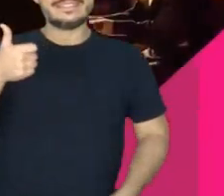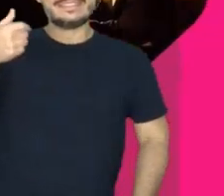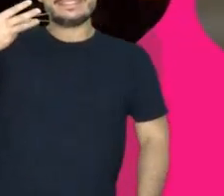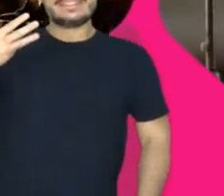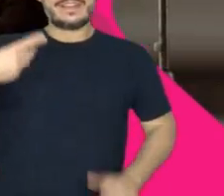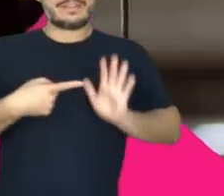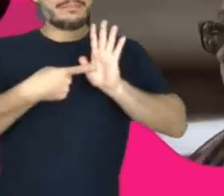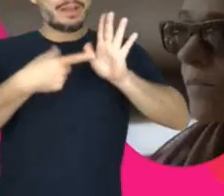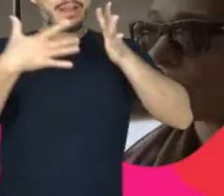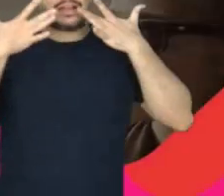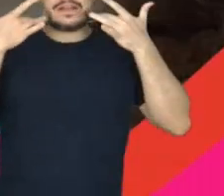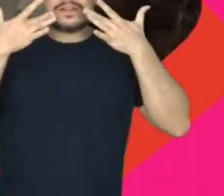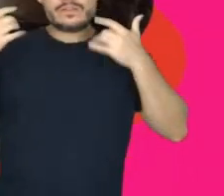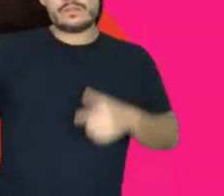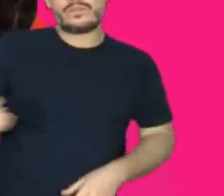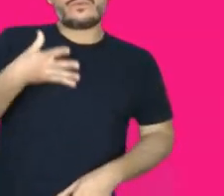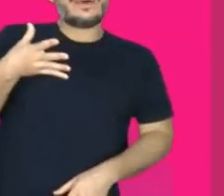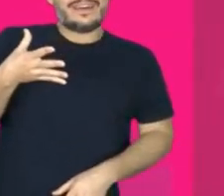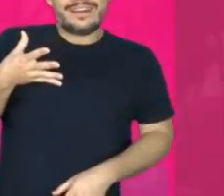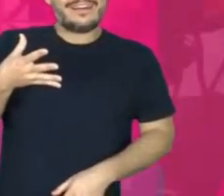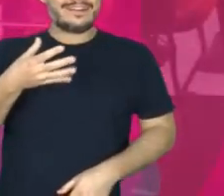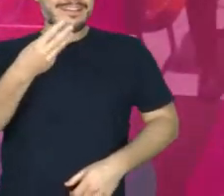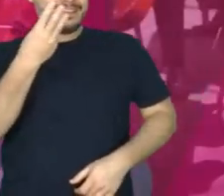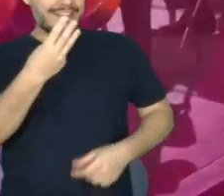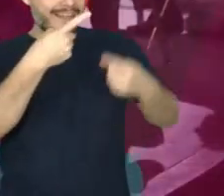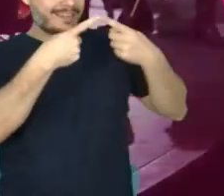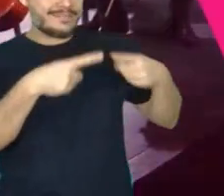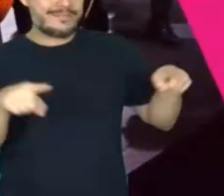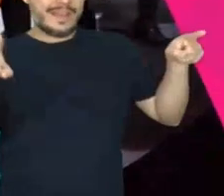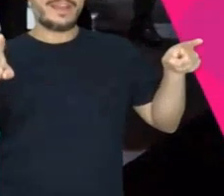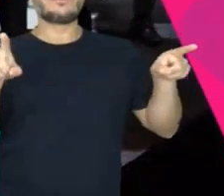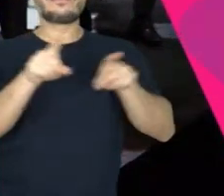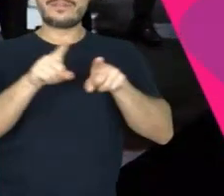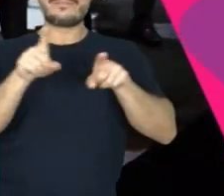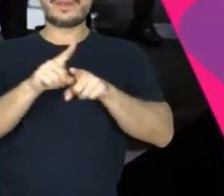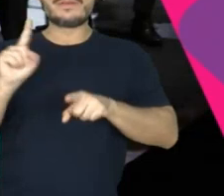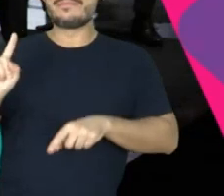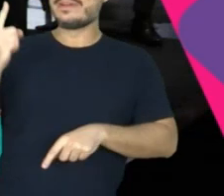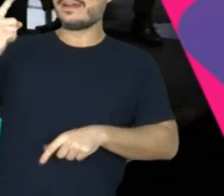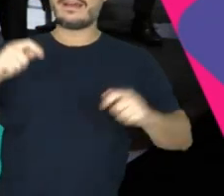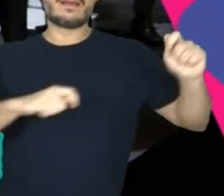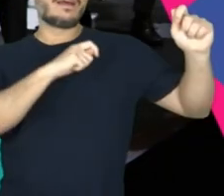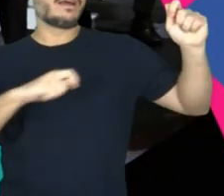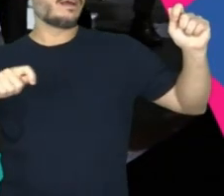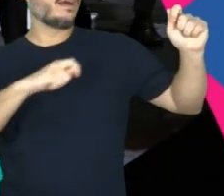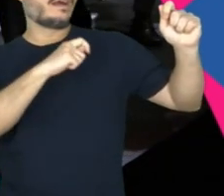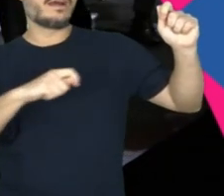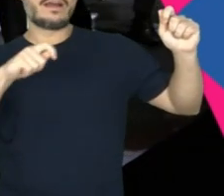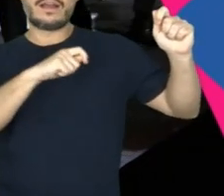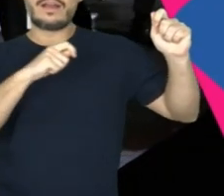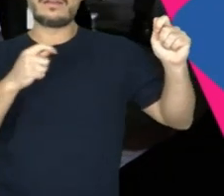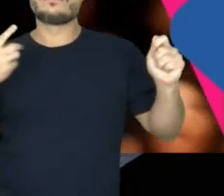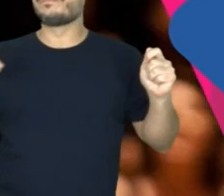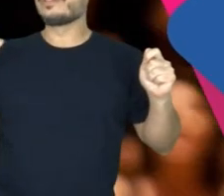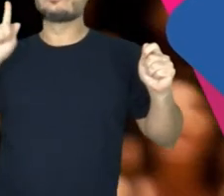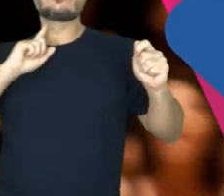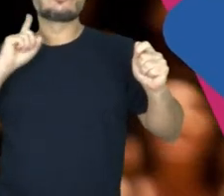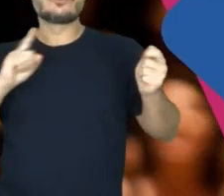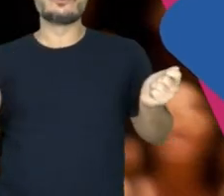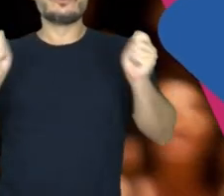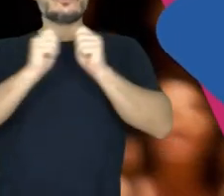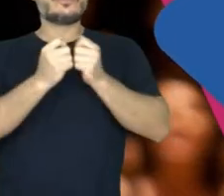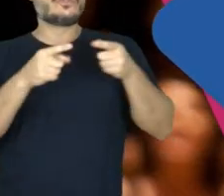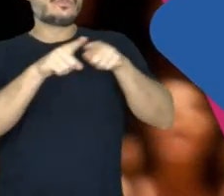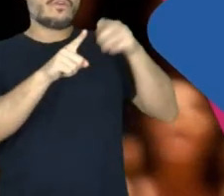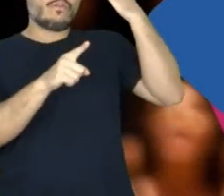Treze espetáculos inéditos, três estreias e o primeiro encontro da Orquestra Sinfônica de Minas Gerais e o maestro